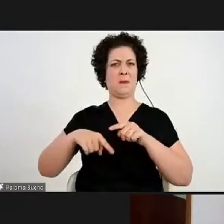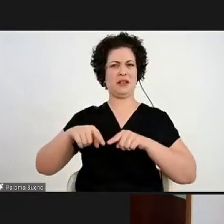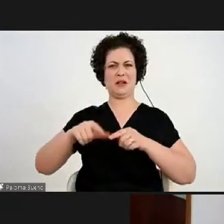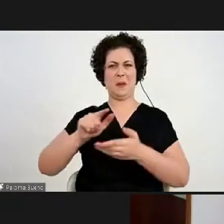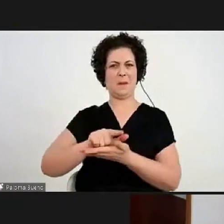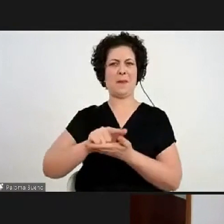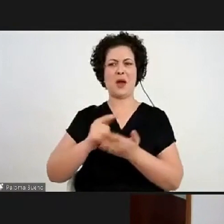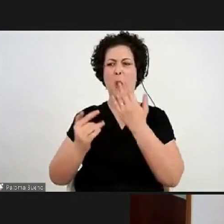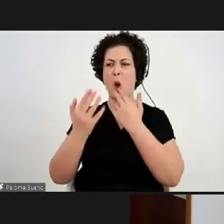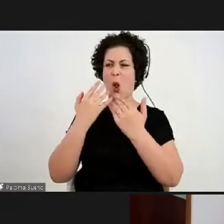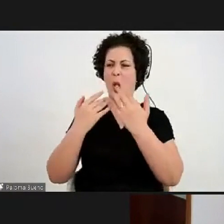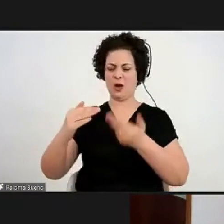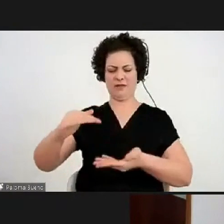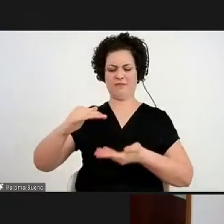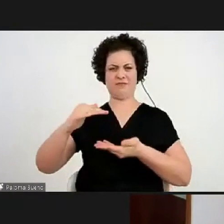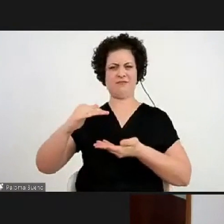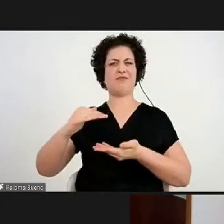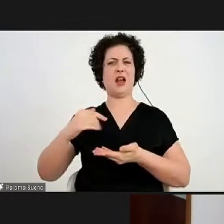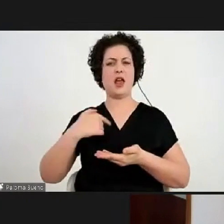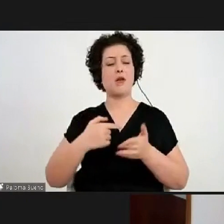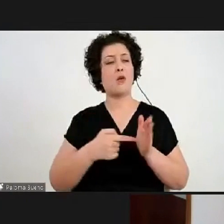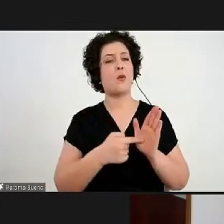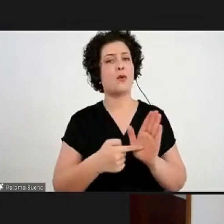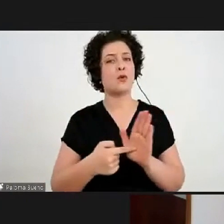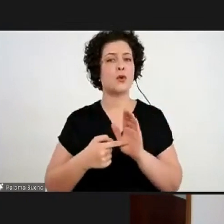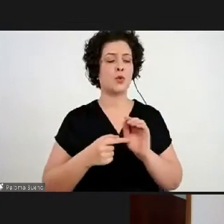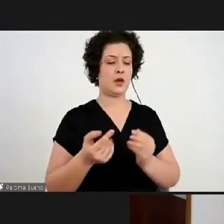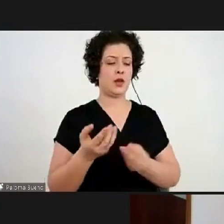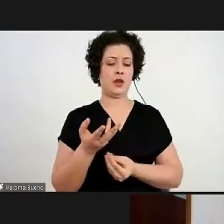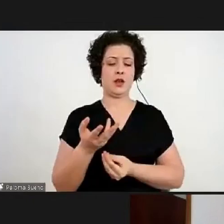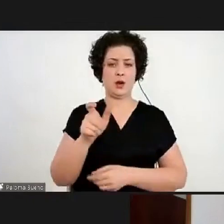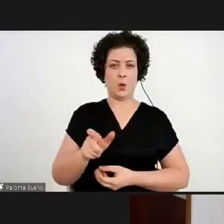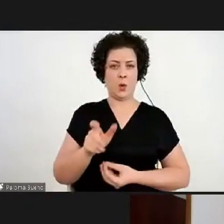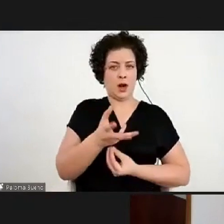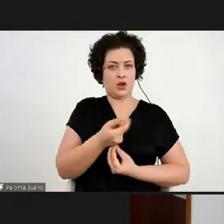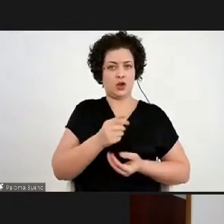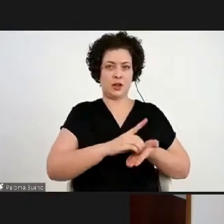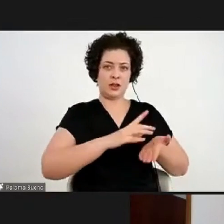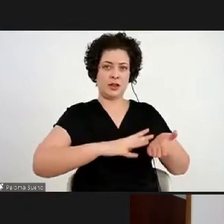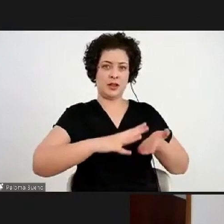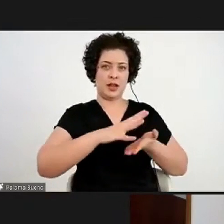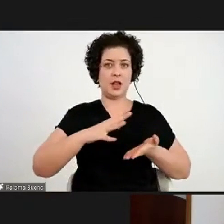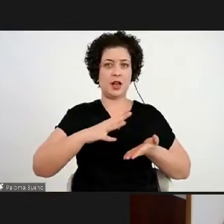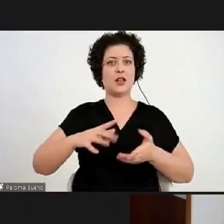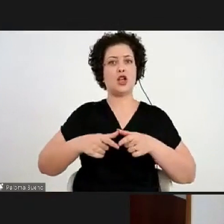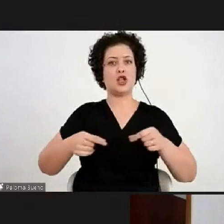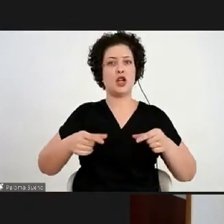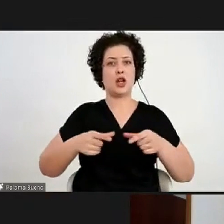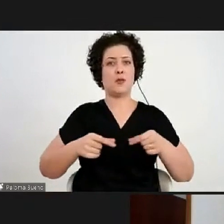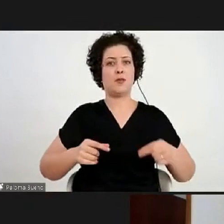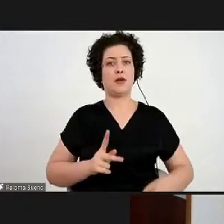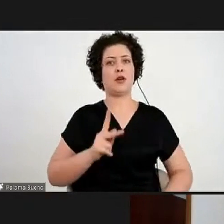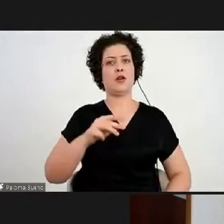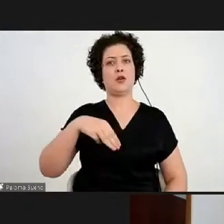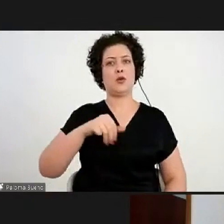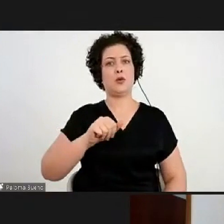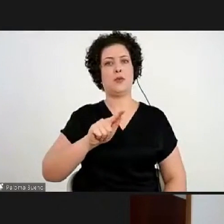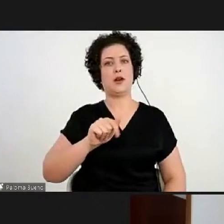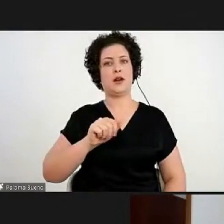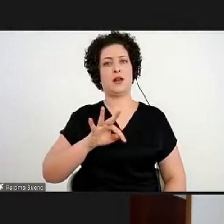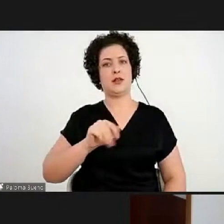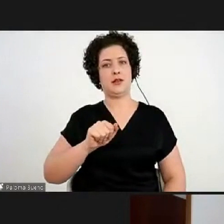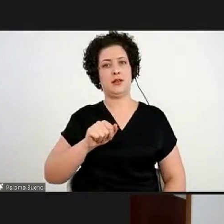papel colorido, porque eu ia mostrar o trabalho de um artista designer japonês que chama Komagata, que tem